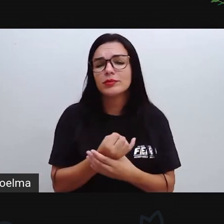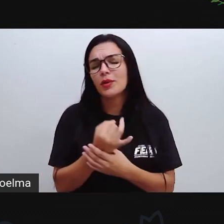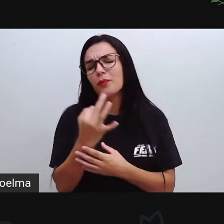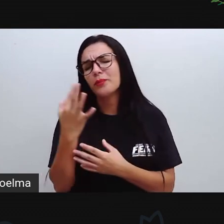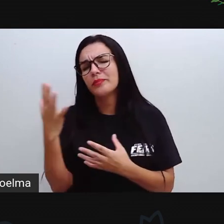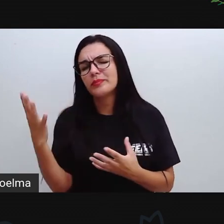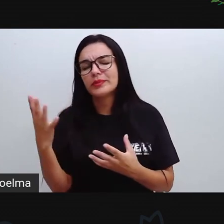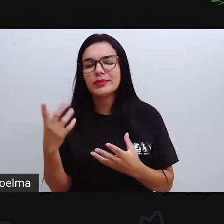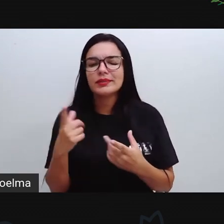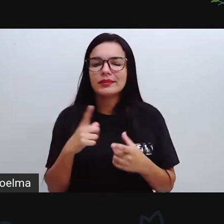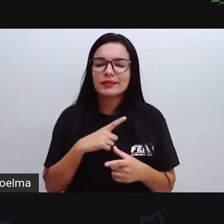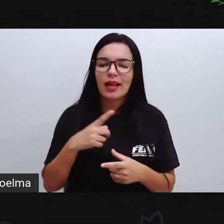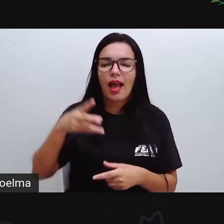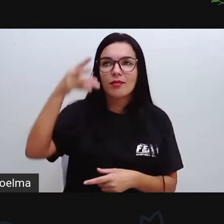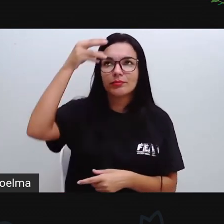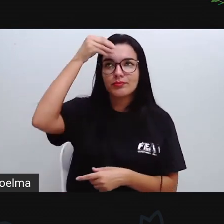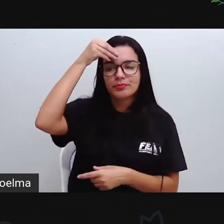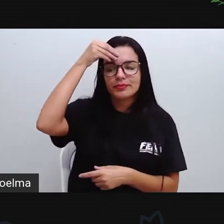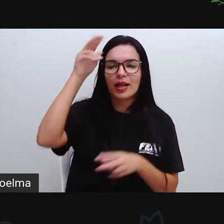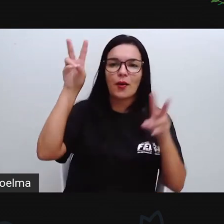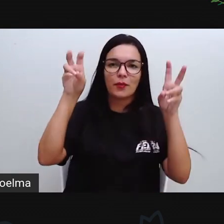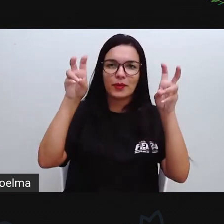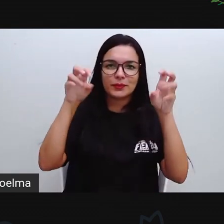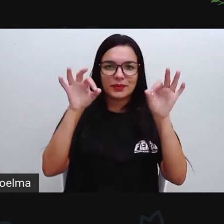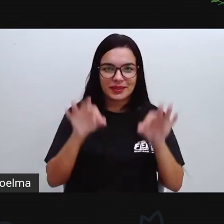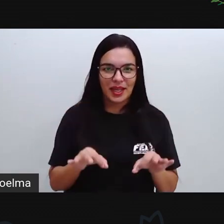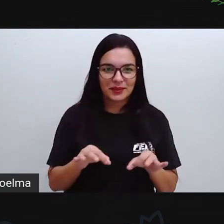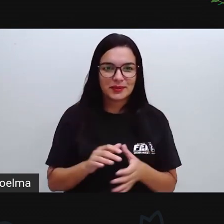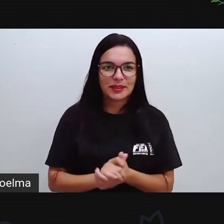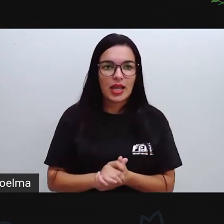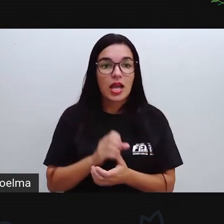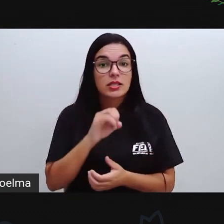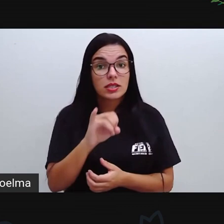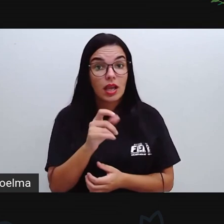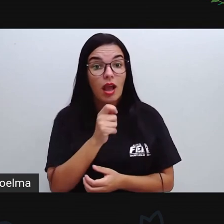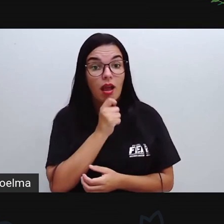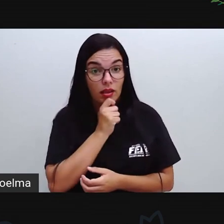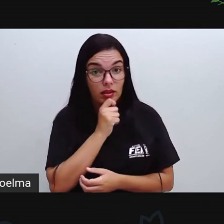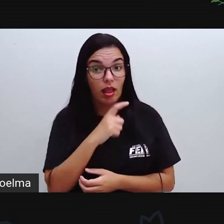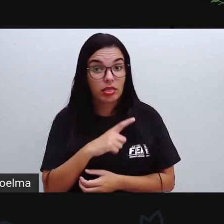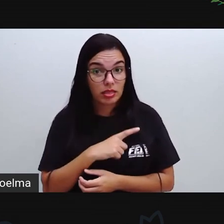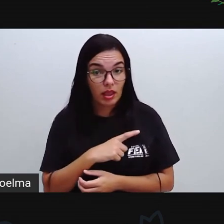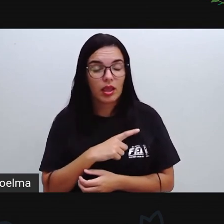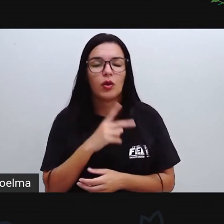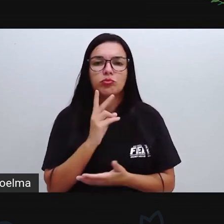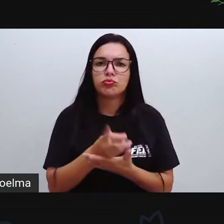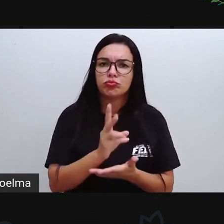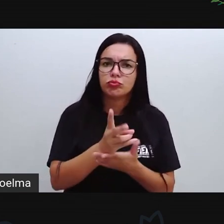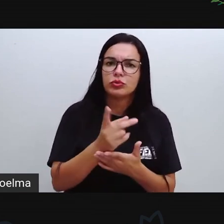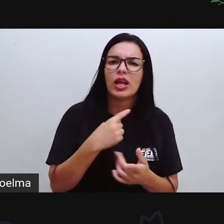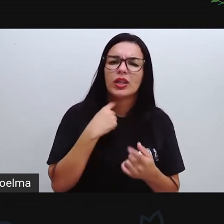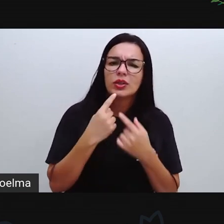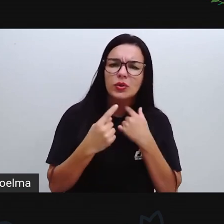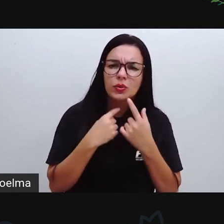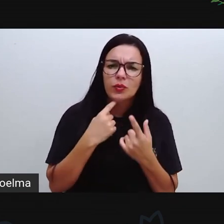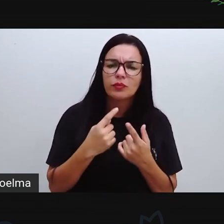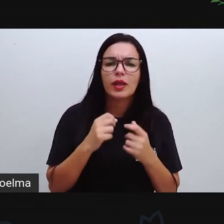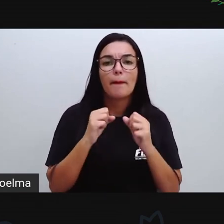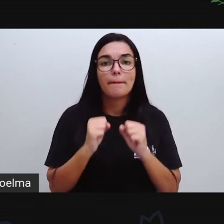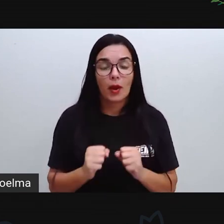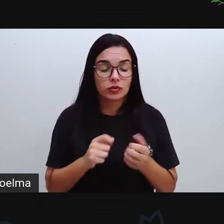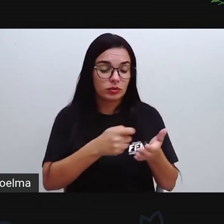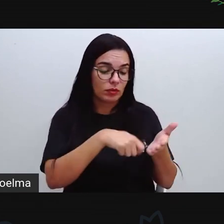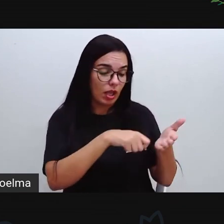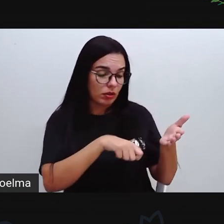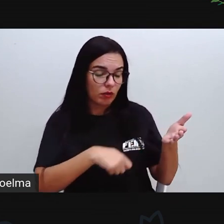necessários até que vocês compreendam o assunto direitinho. Se mesmo assim vocês continuarem aí com as dúvidas de vocês, faça anotação